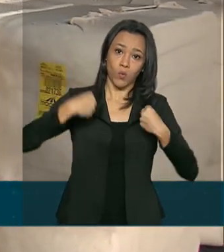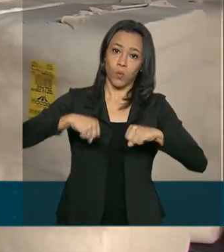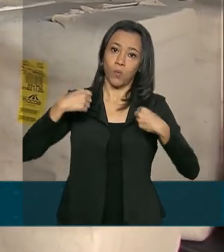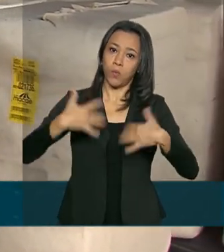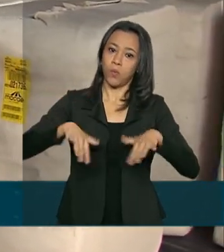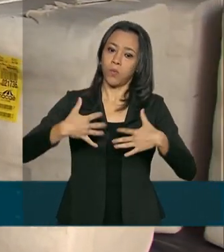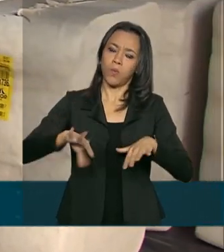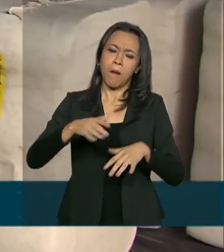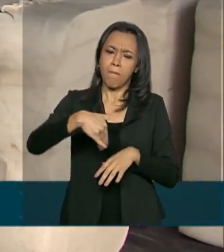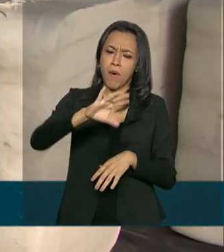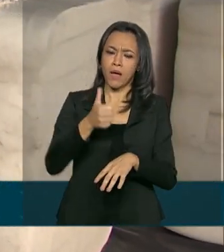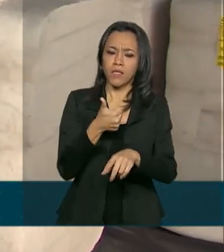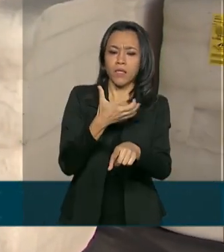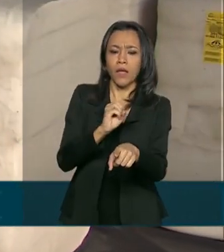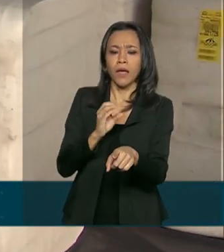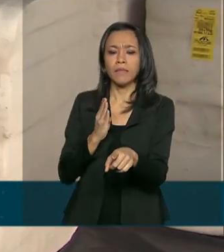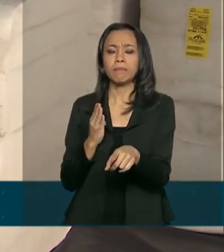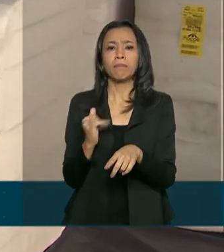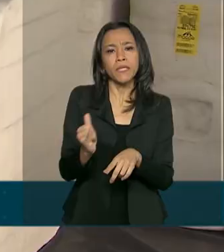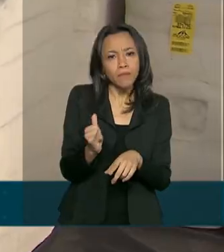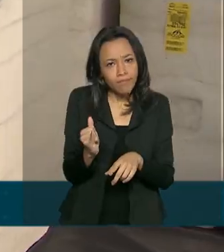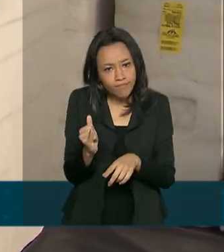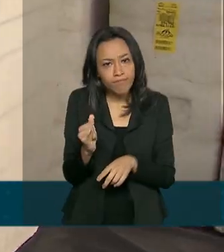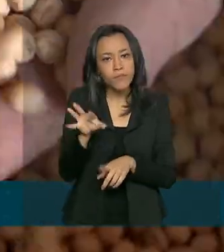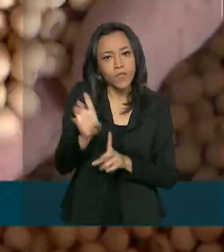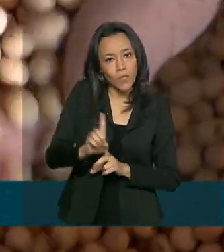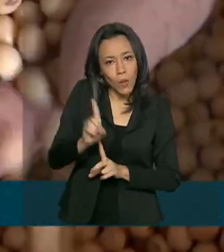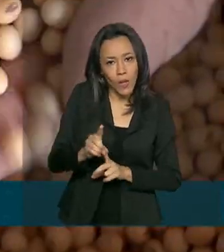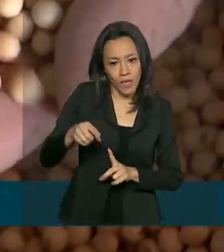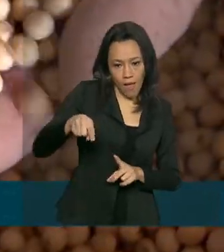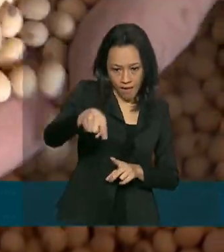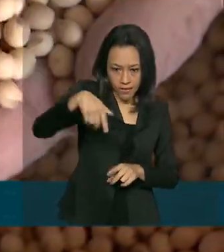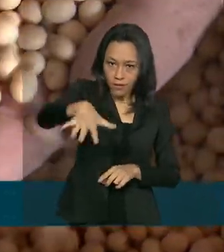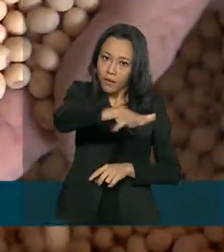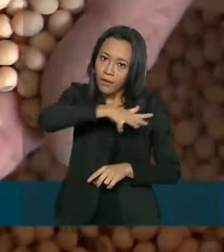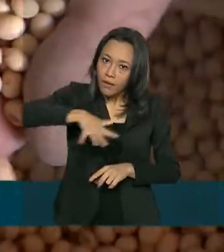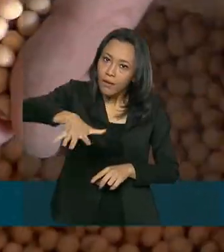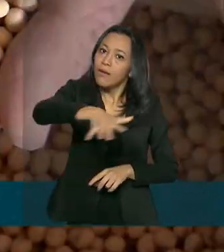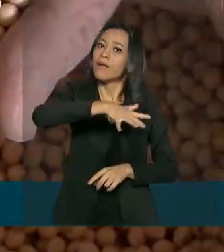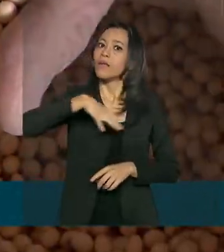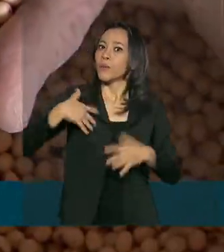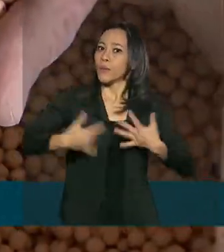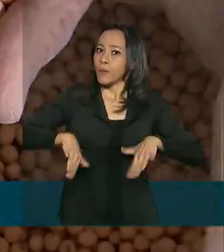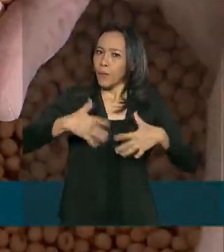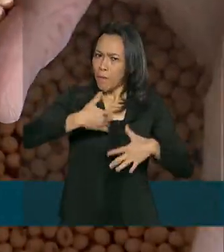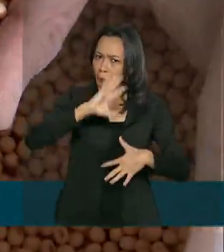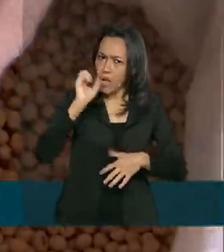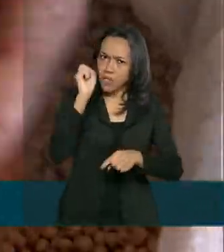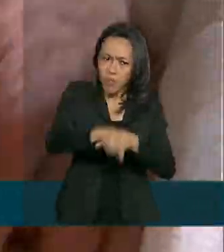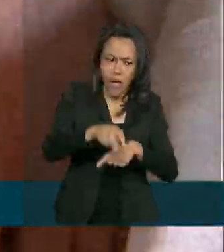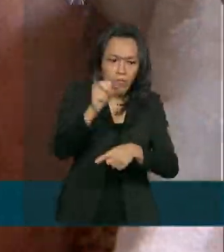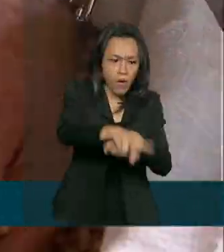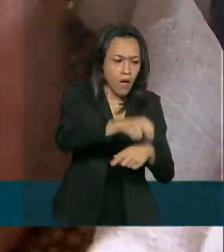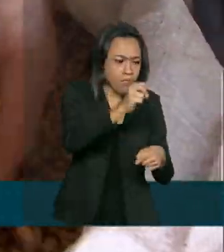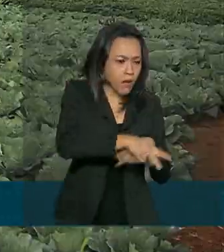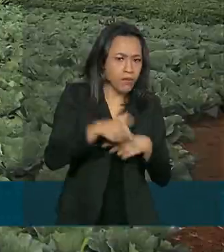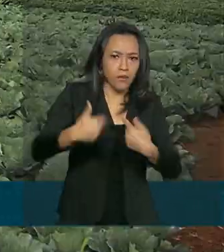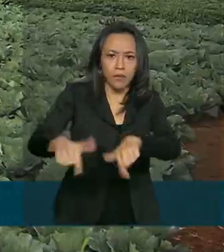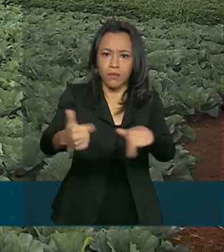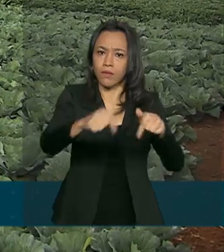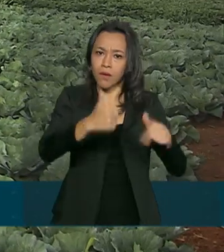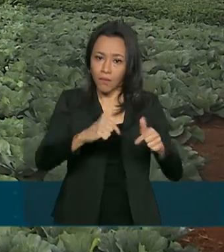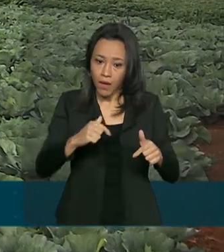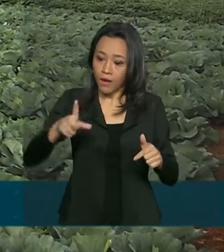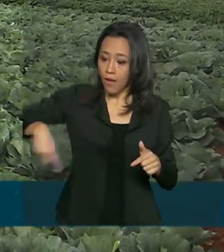mais de 10 bilhões de dólares. O setor é o que tem gerado o maior número de empregos no país. Os